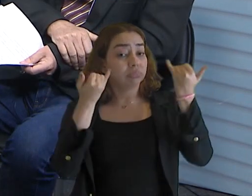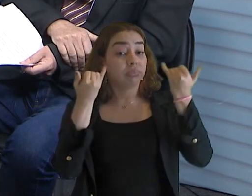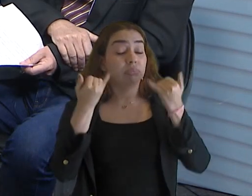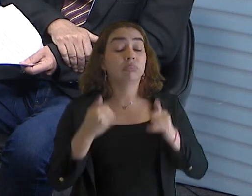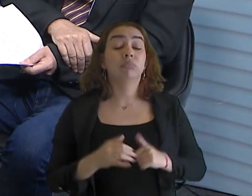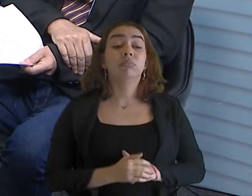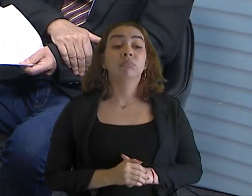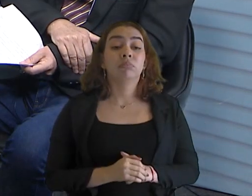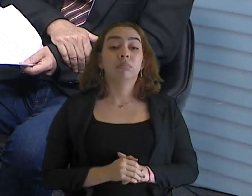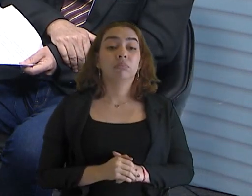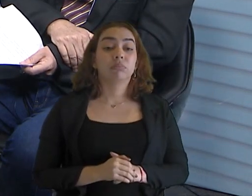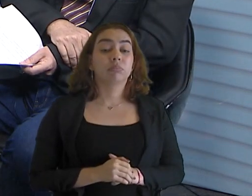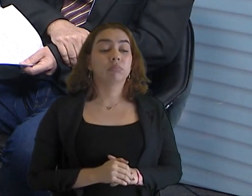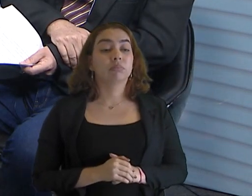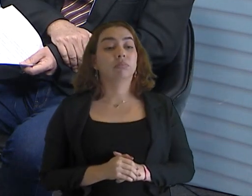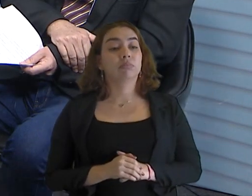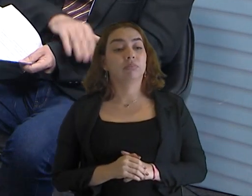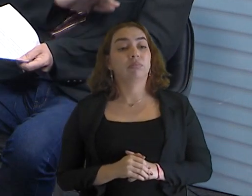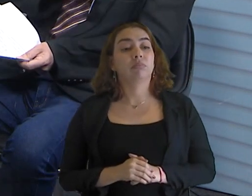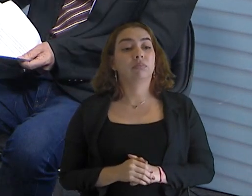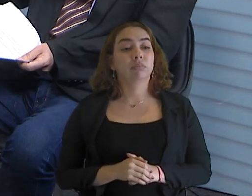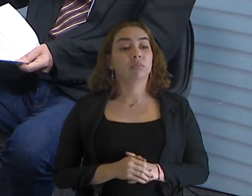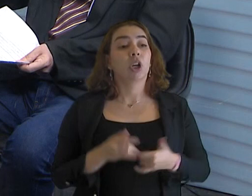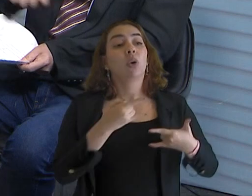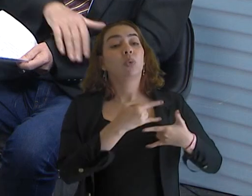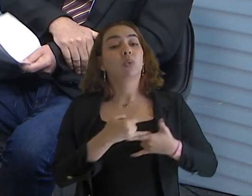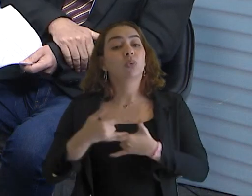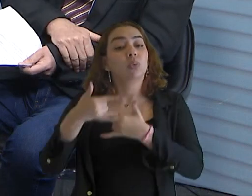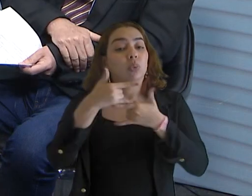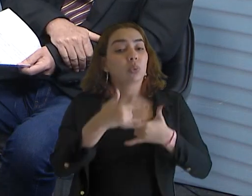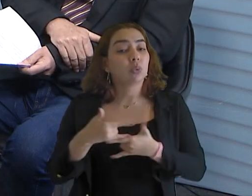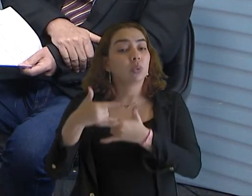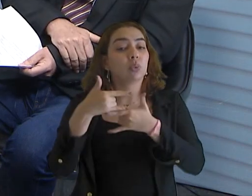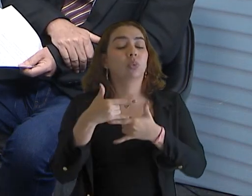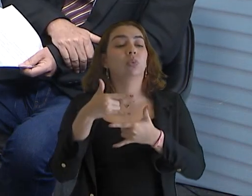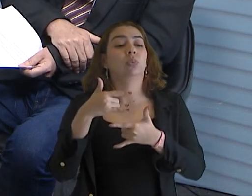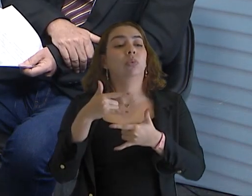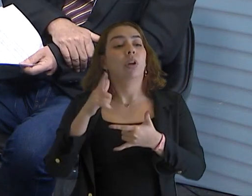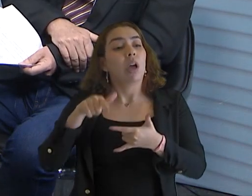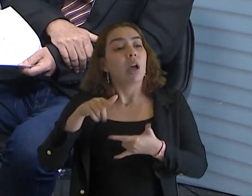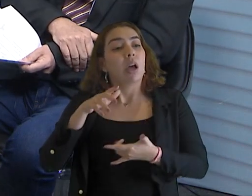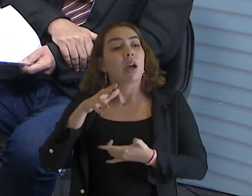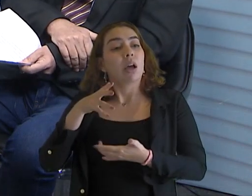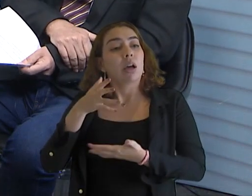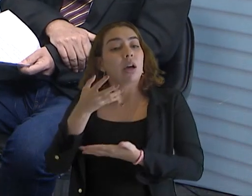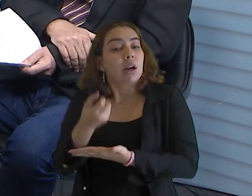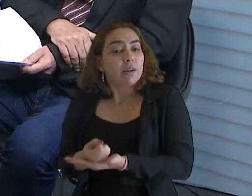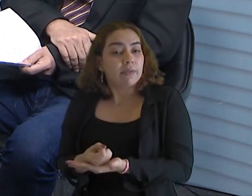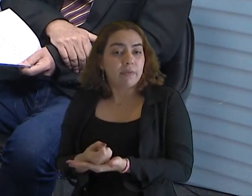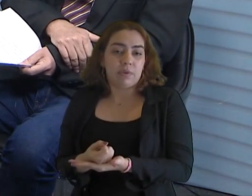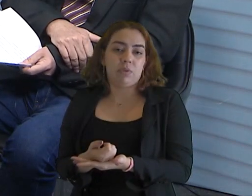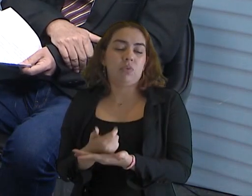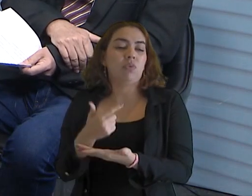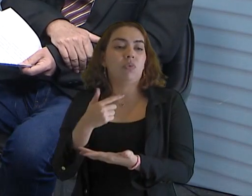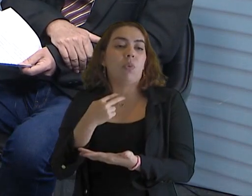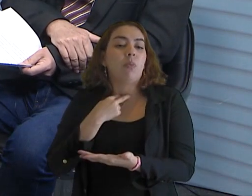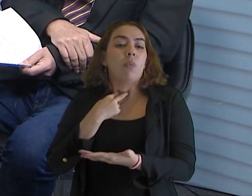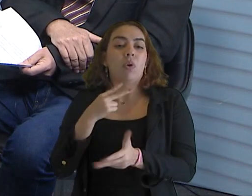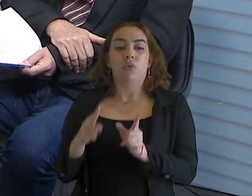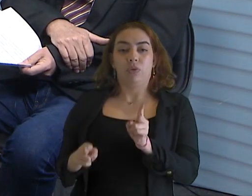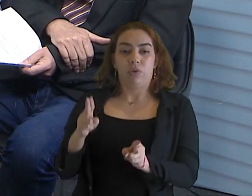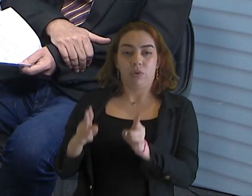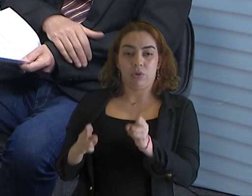sessão é transmitida pelo YouTube, fica gravada ao vivo e fica gravada, não tem negócio de edição, fica gravada,